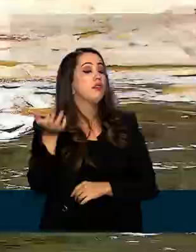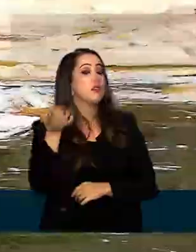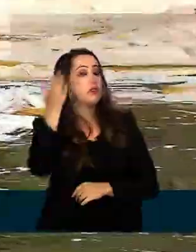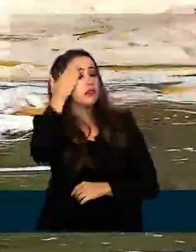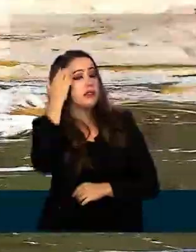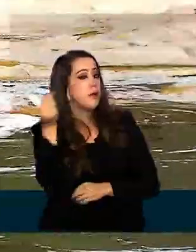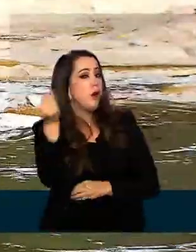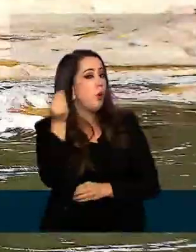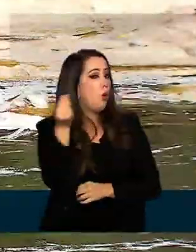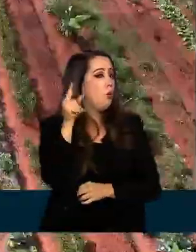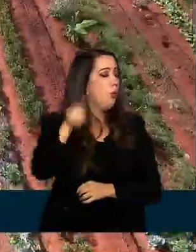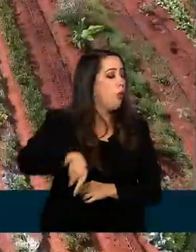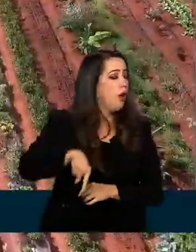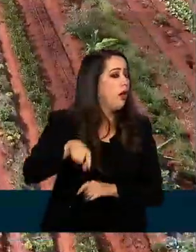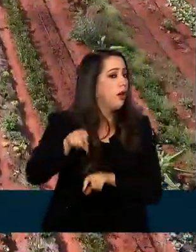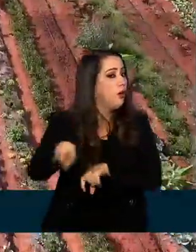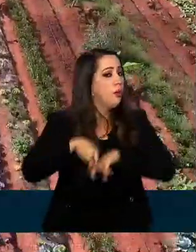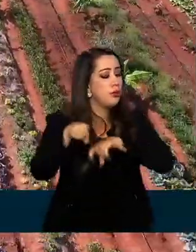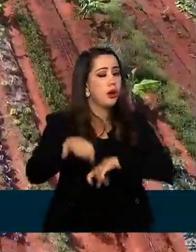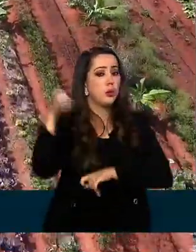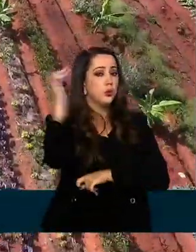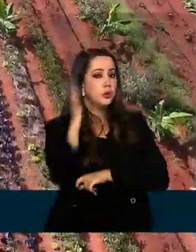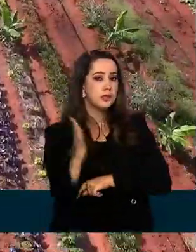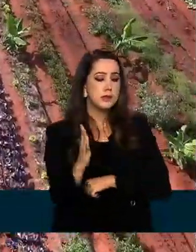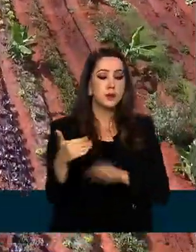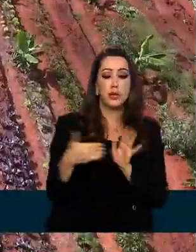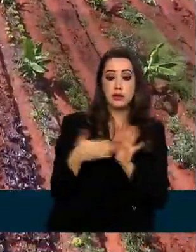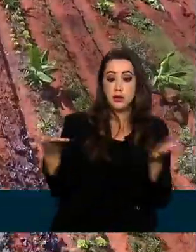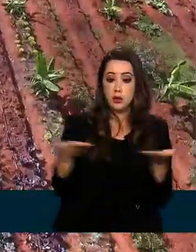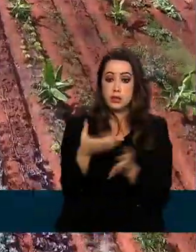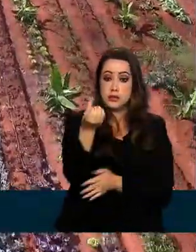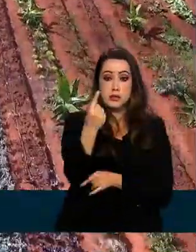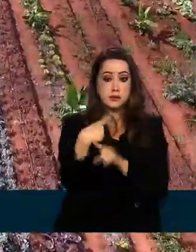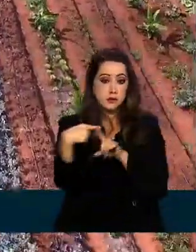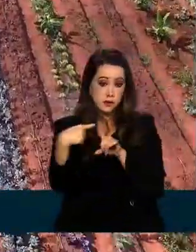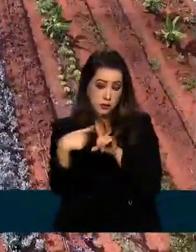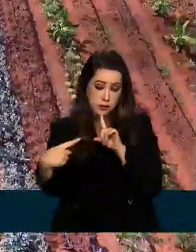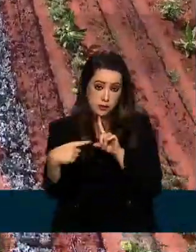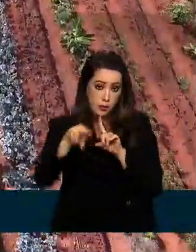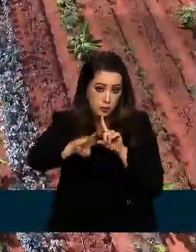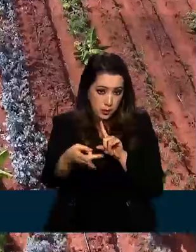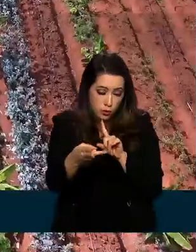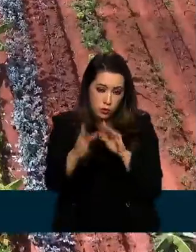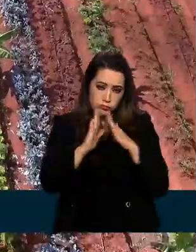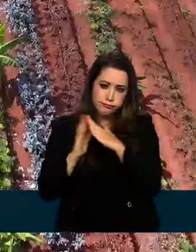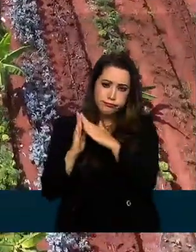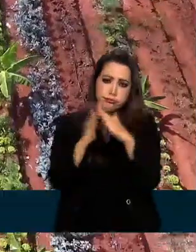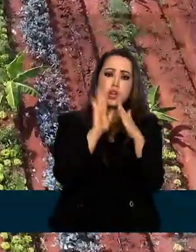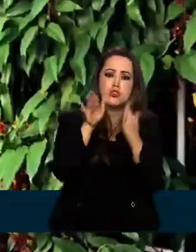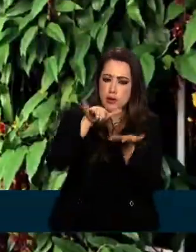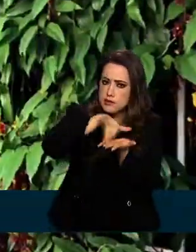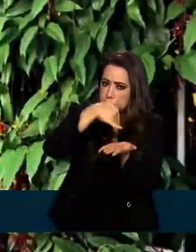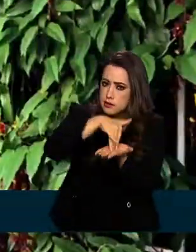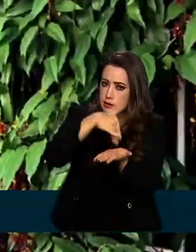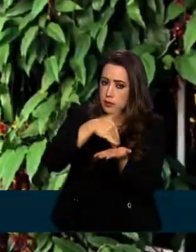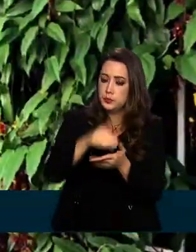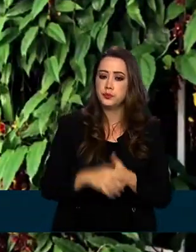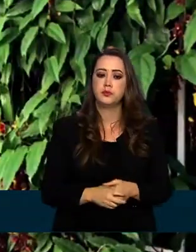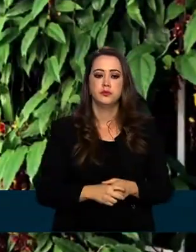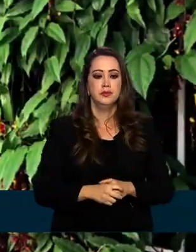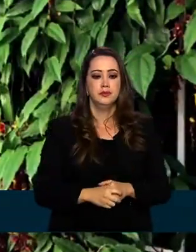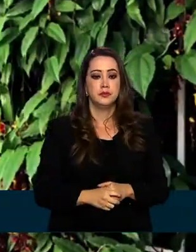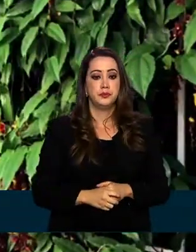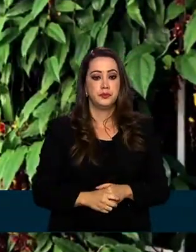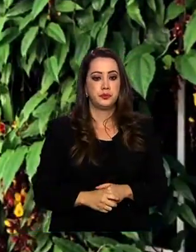campo. Até agora, 6 milhões e meio de imóveis foram cadastrados no serviço ambiental. O governo